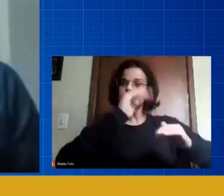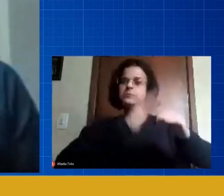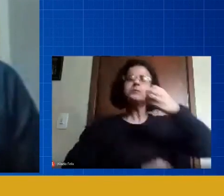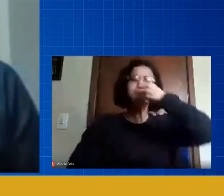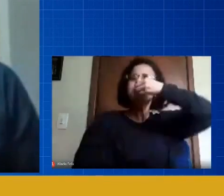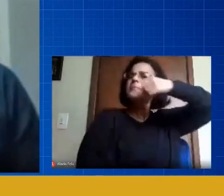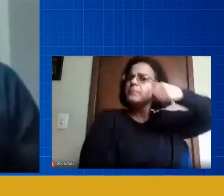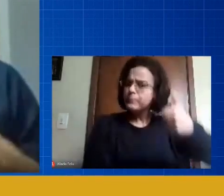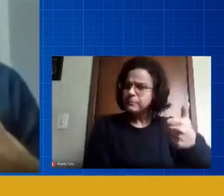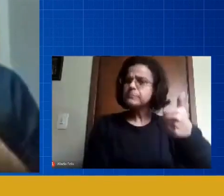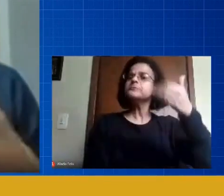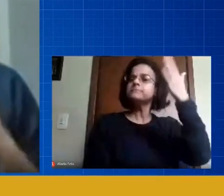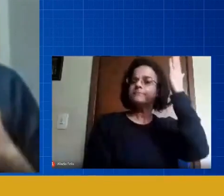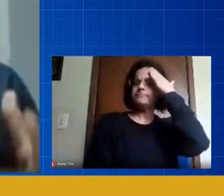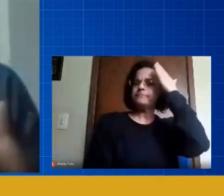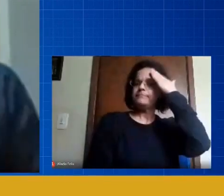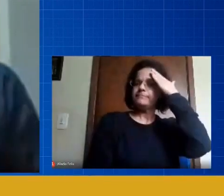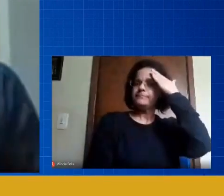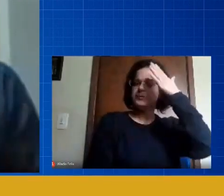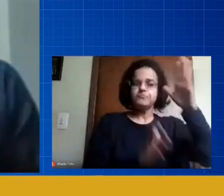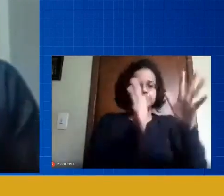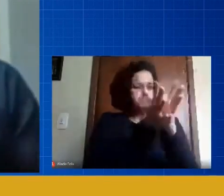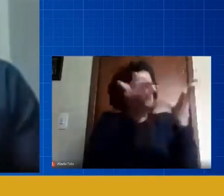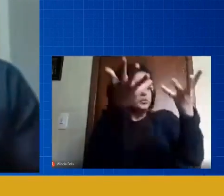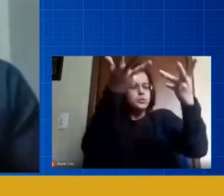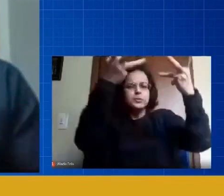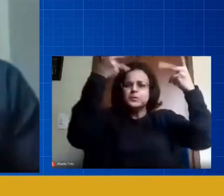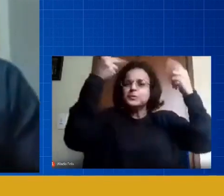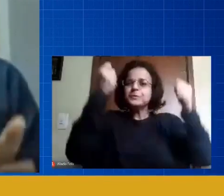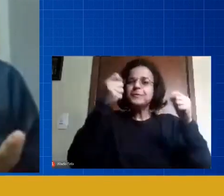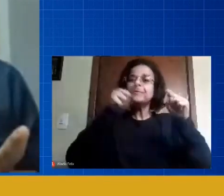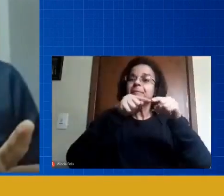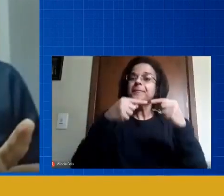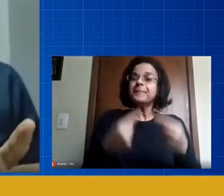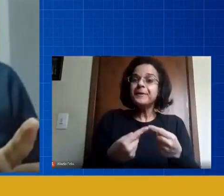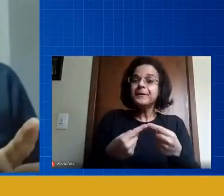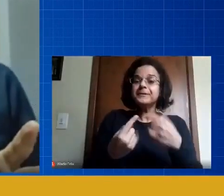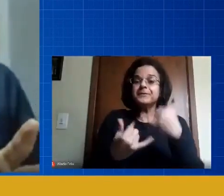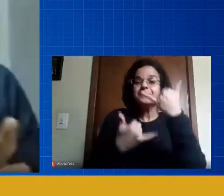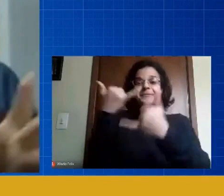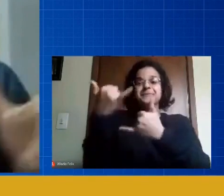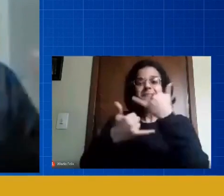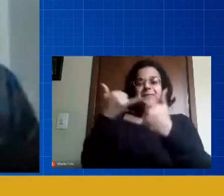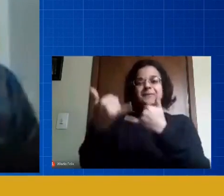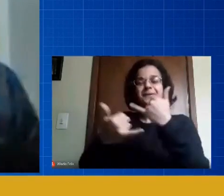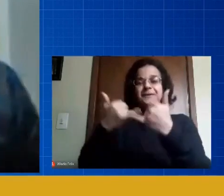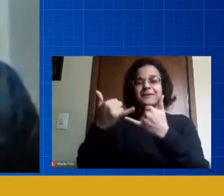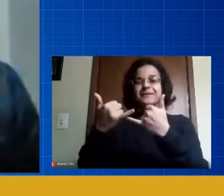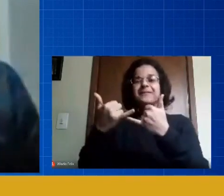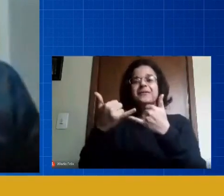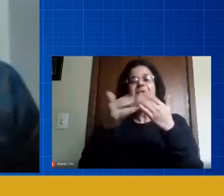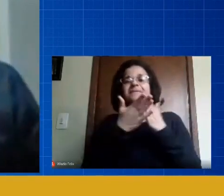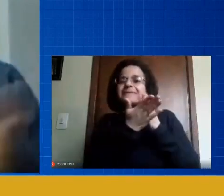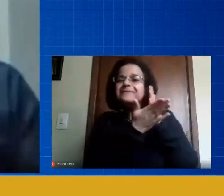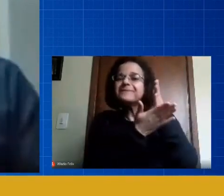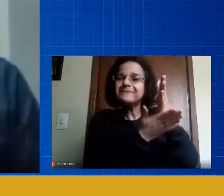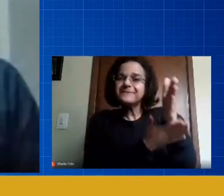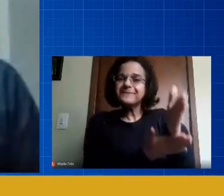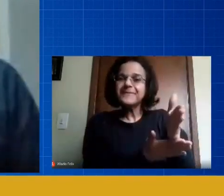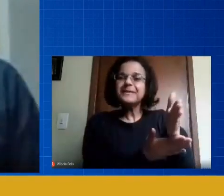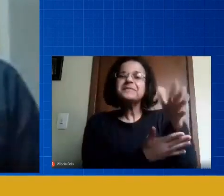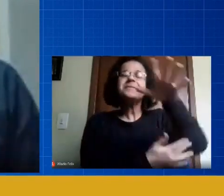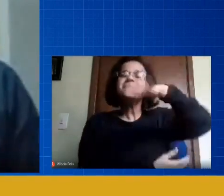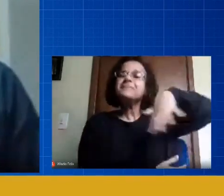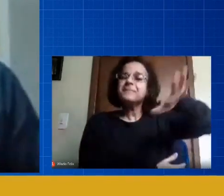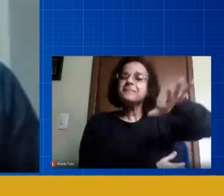capacidade deles, são maravilhosos, e o Brincar acabou sendo uma janela para que esses